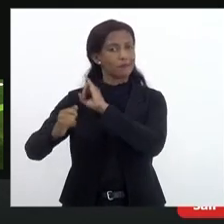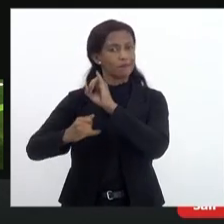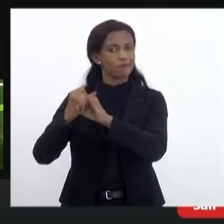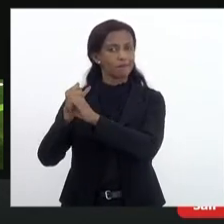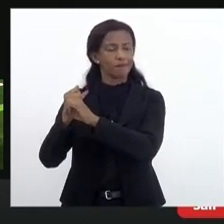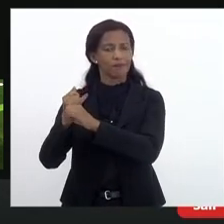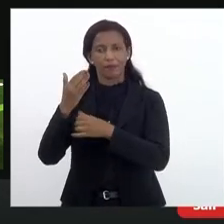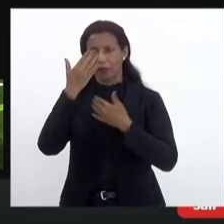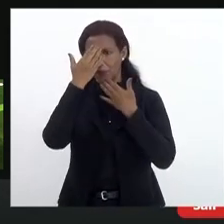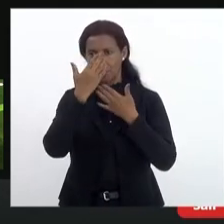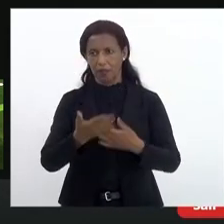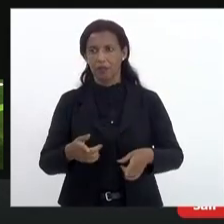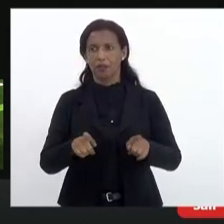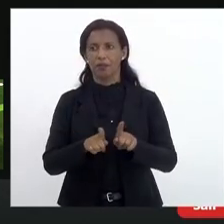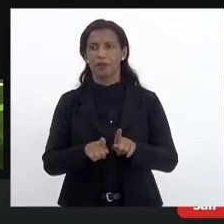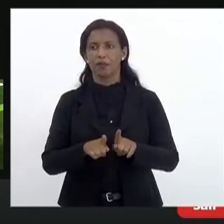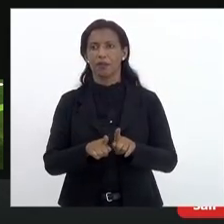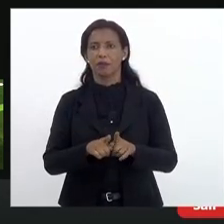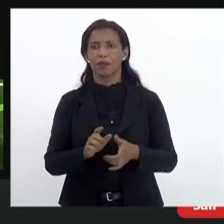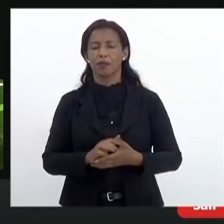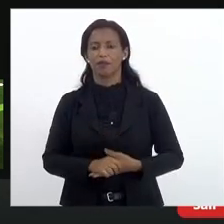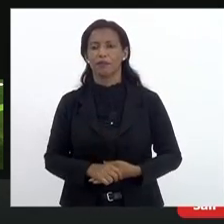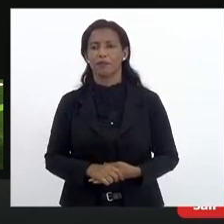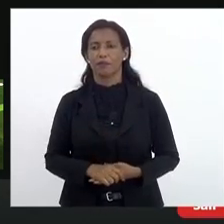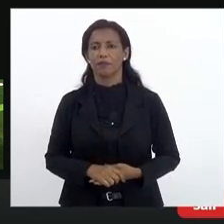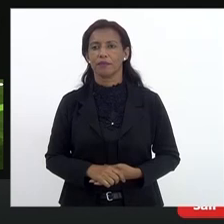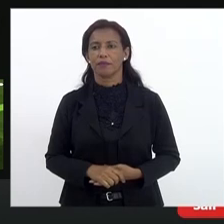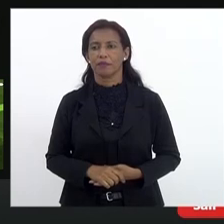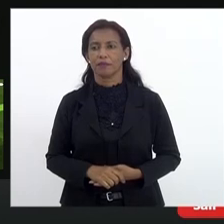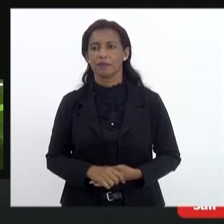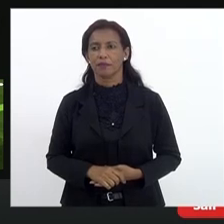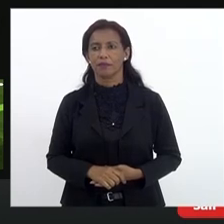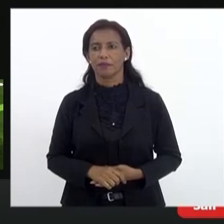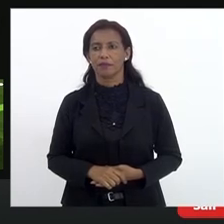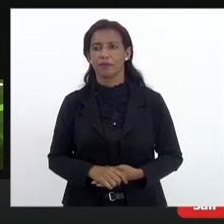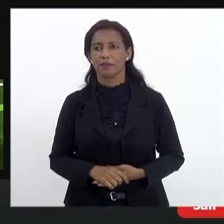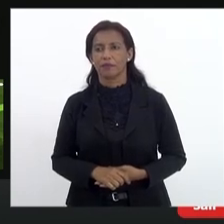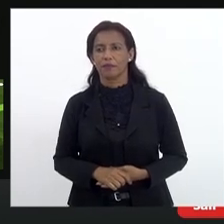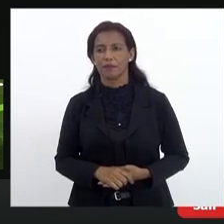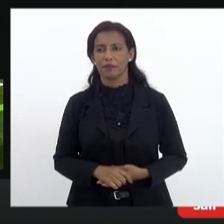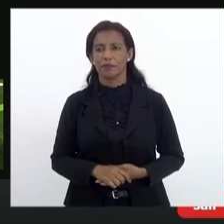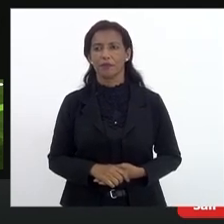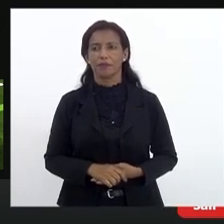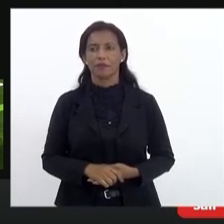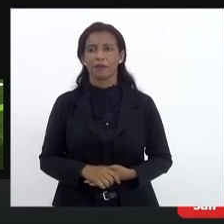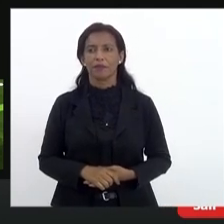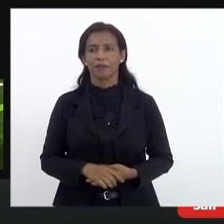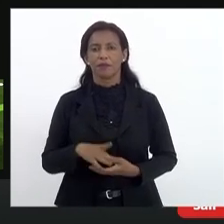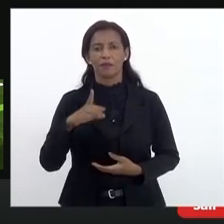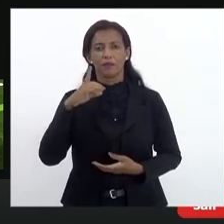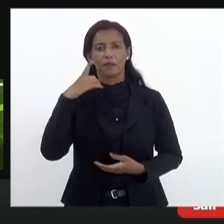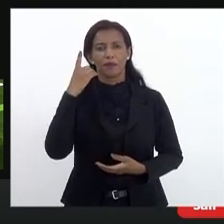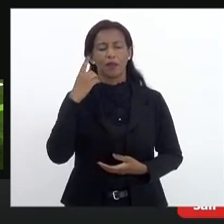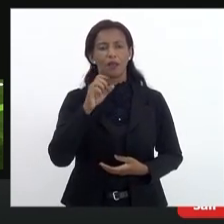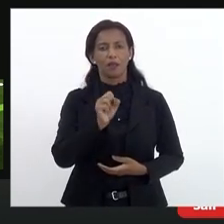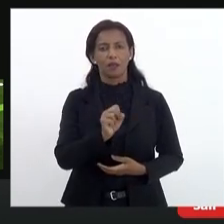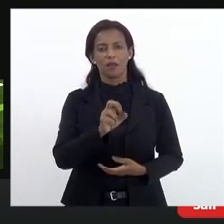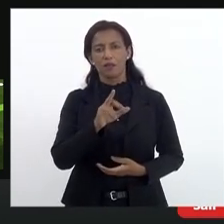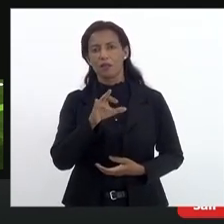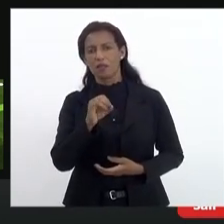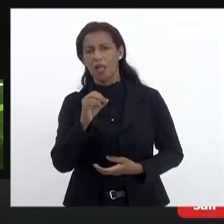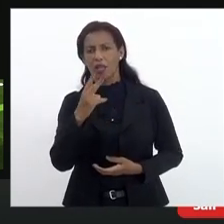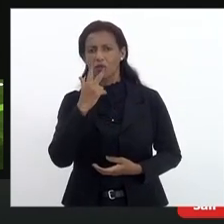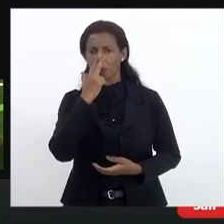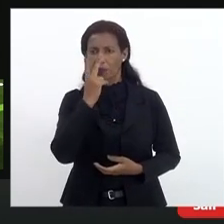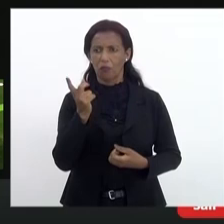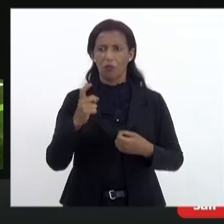agradeço Ana Karina pela contribuição e me perdoa mas acho que o deputado Sérgio Fernandes também voltou ah voltou